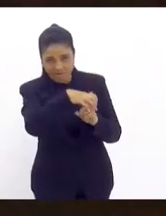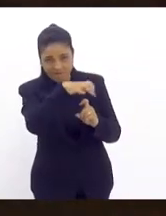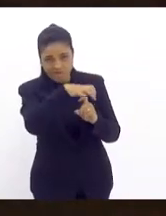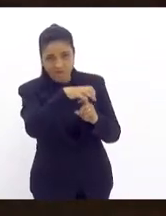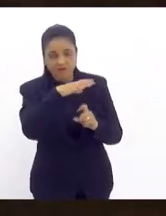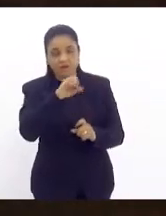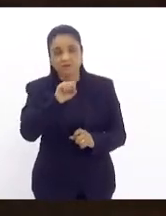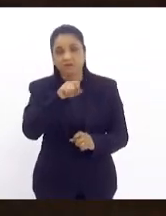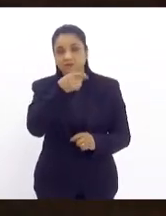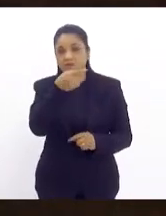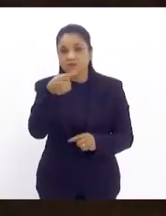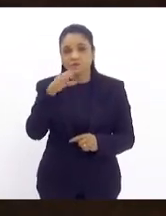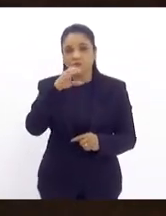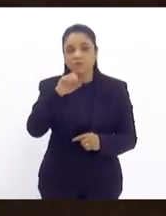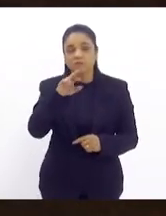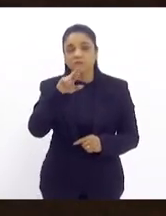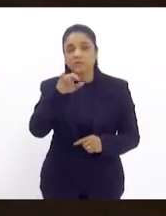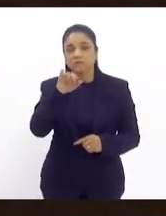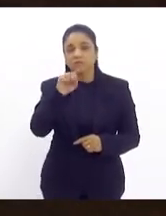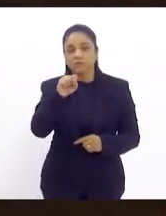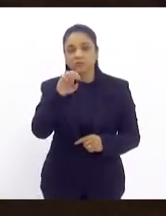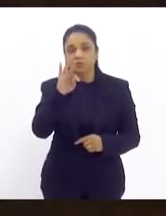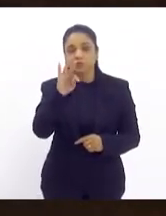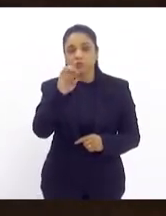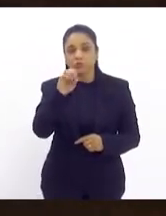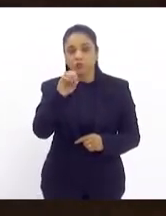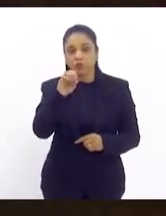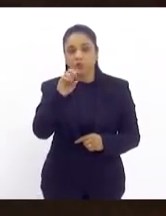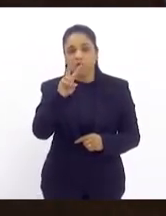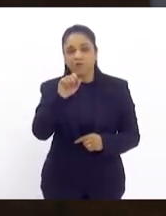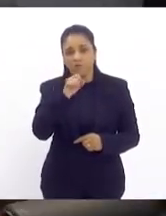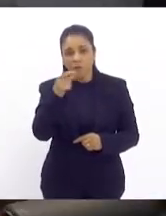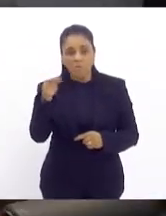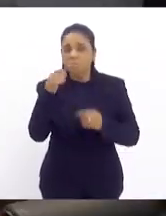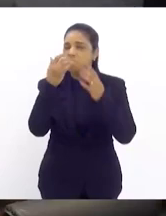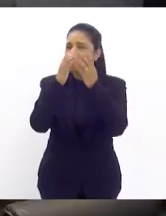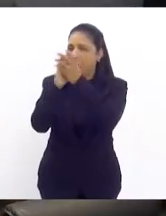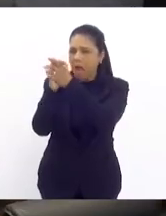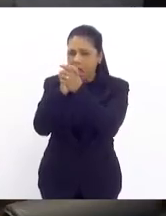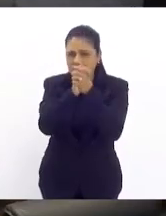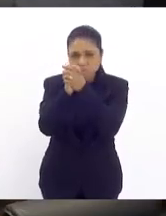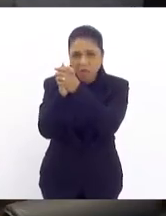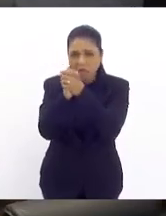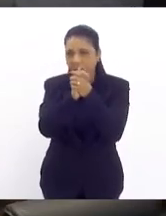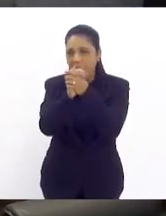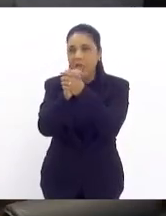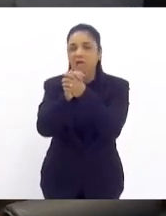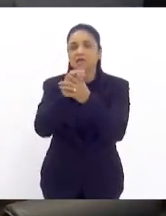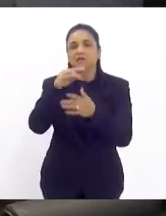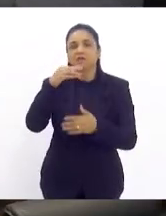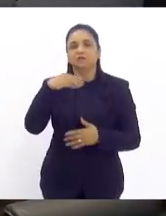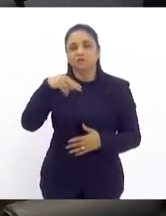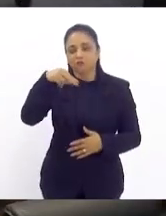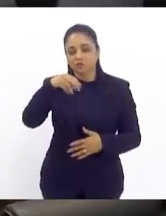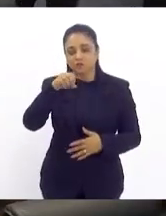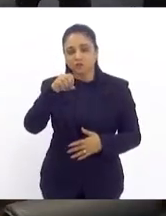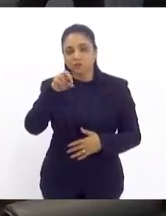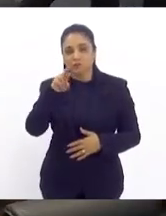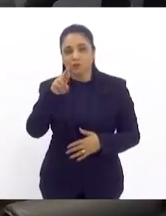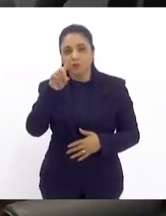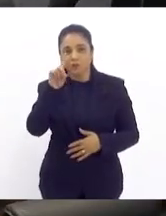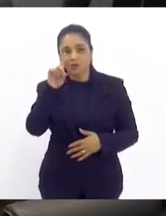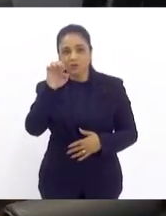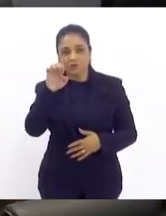Cristóvão. É uma feira. Parabéns a vocês, parabéns aos nordestinos que se